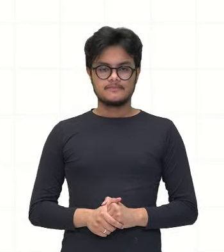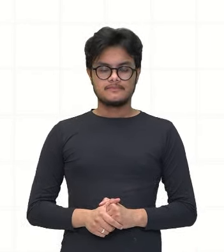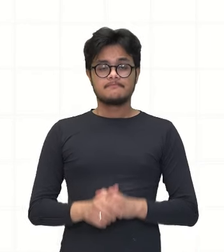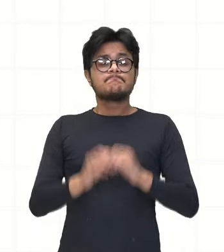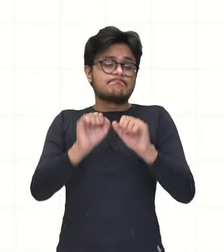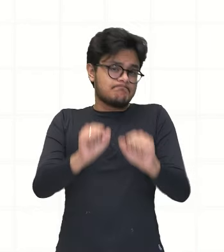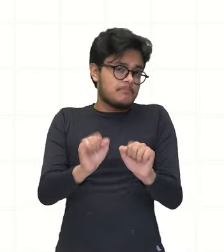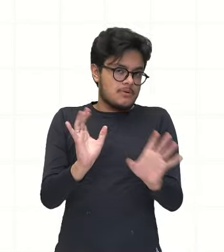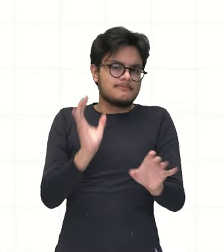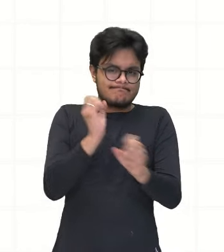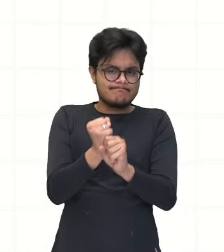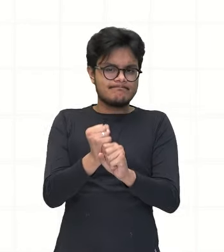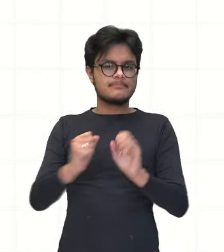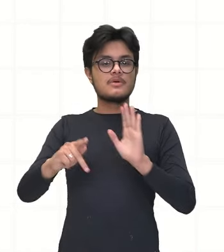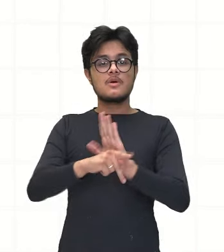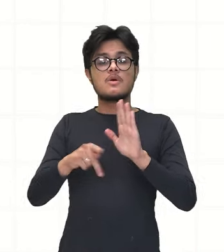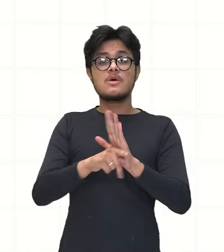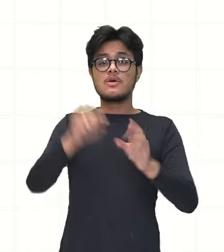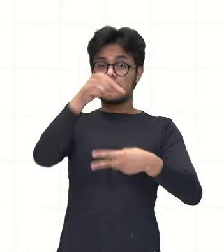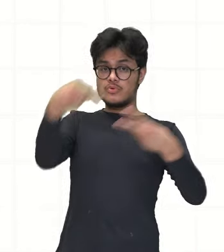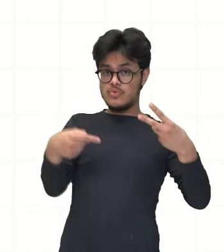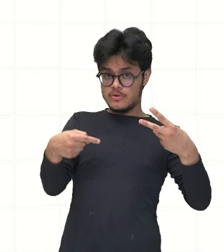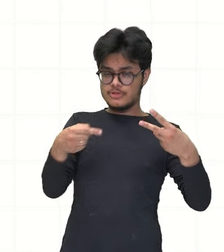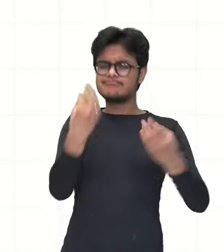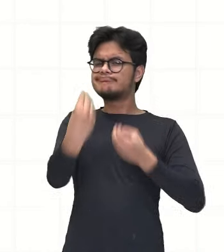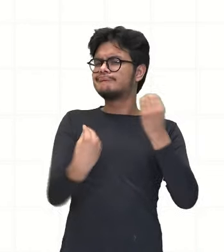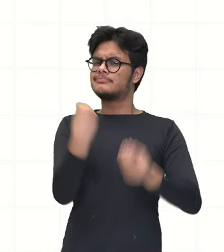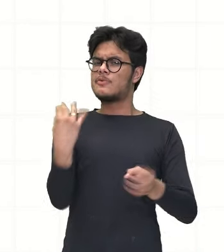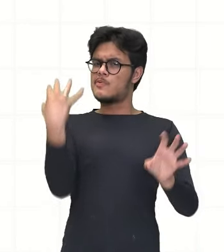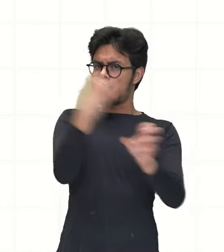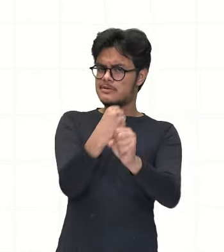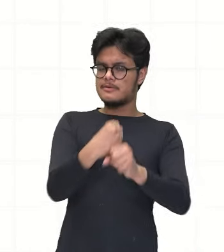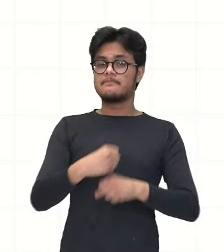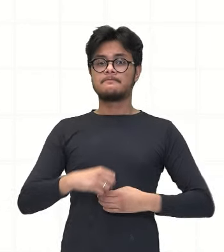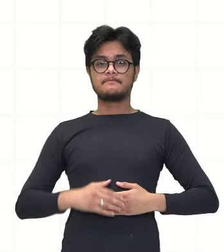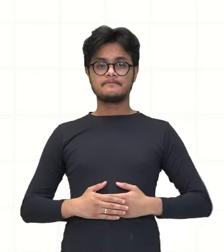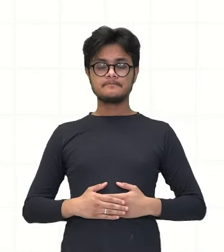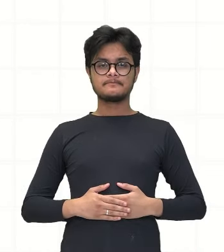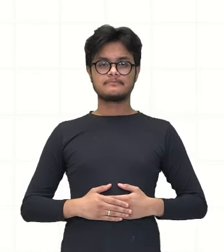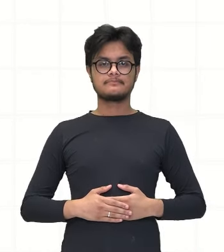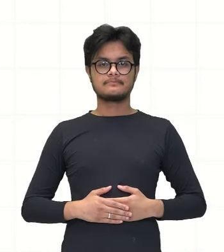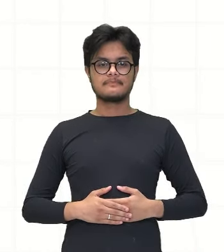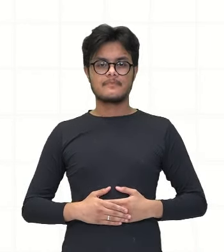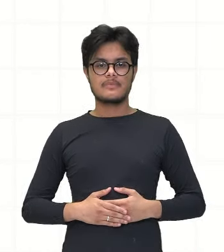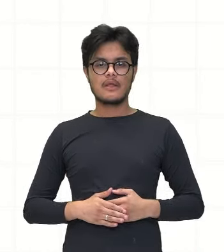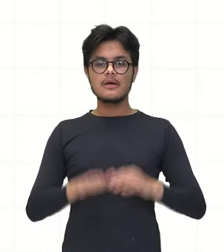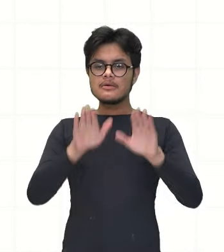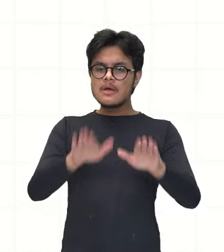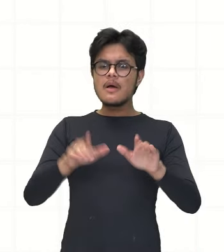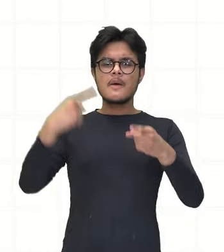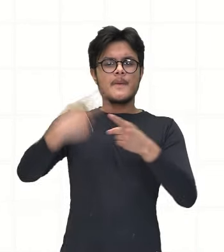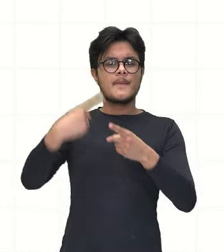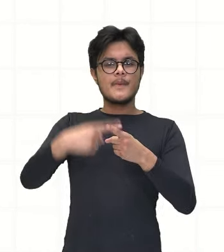calcular aí até de duas formas esse resultado. Por quê? A gente